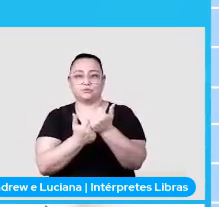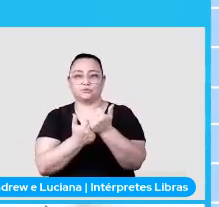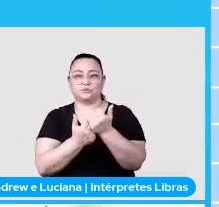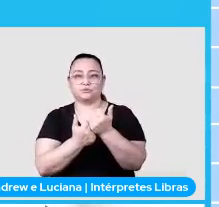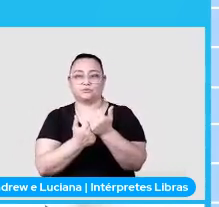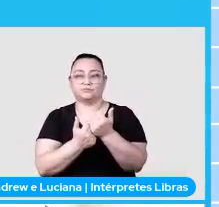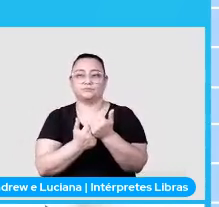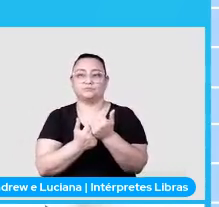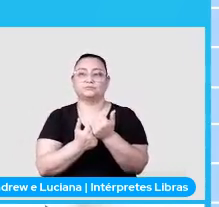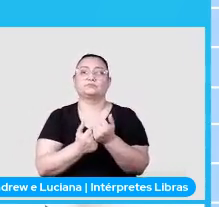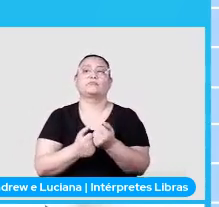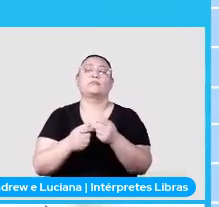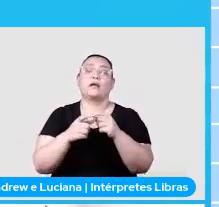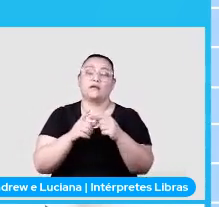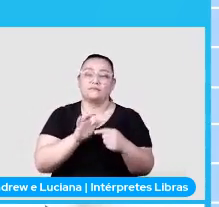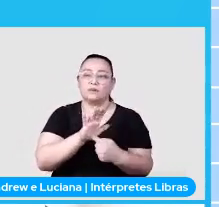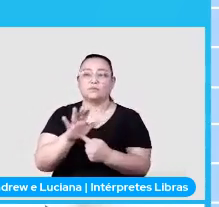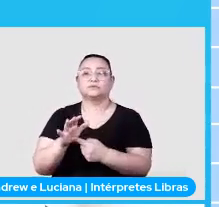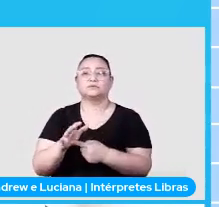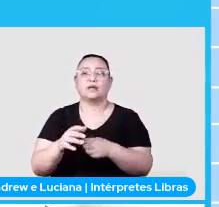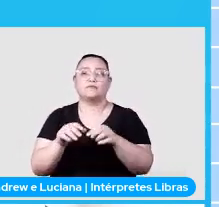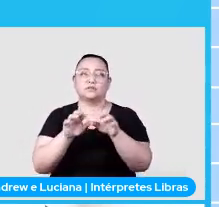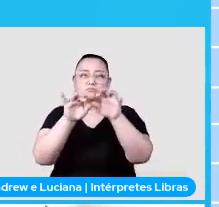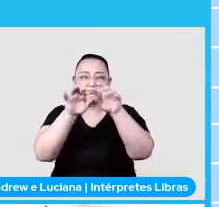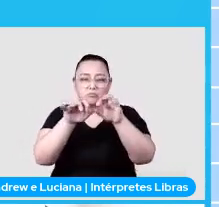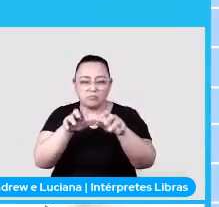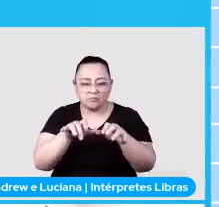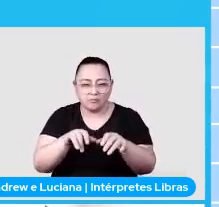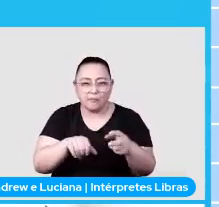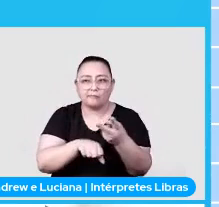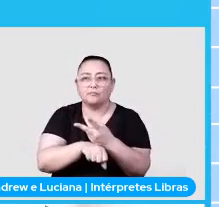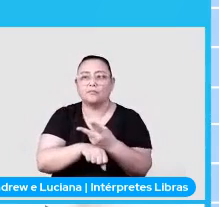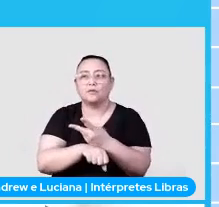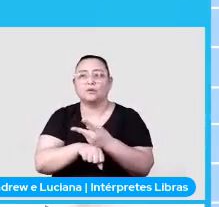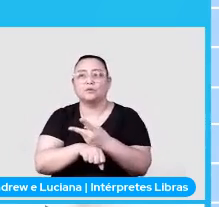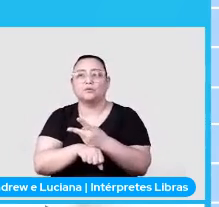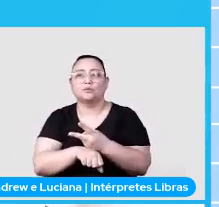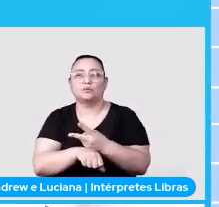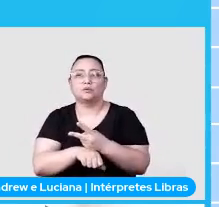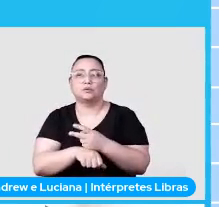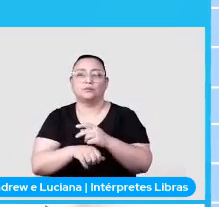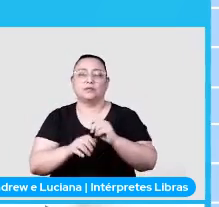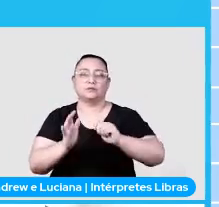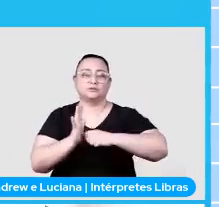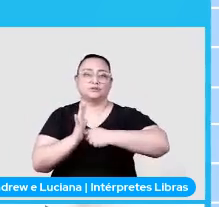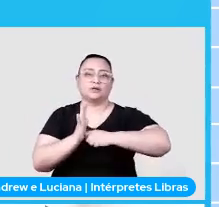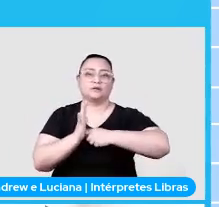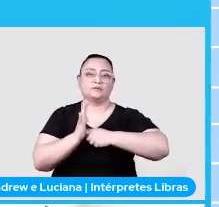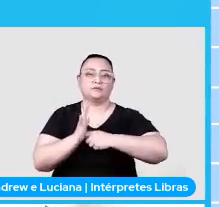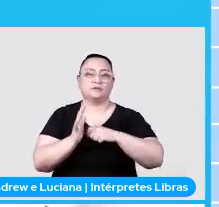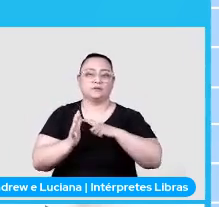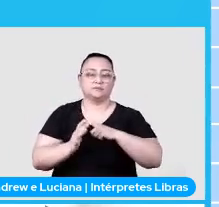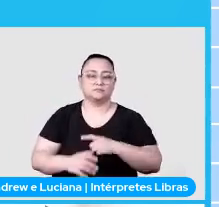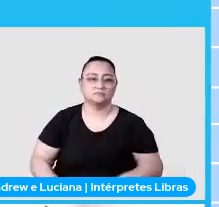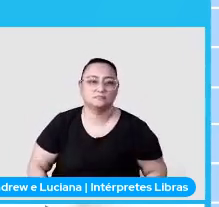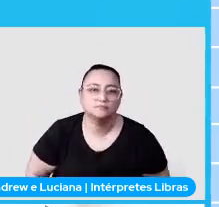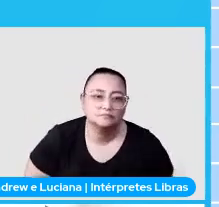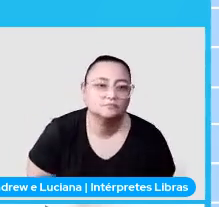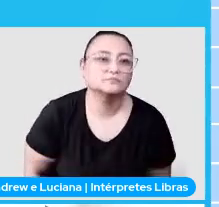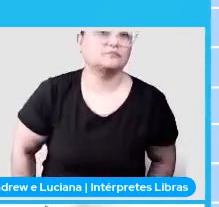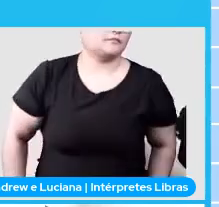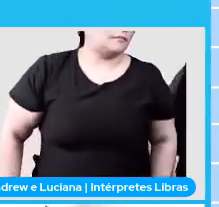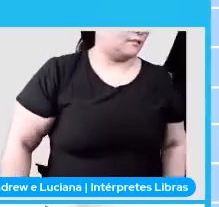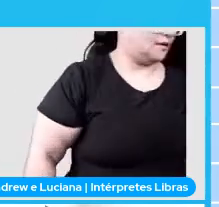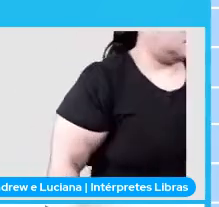e aí ele vai retornar um JSON e você procura pela chave chat que tem o nome do seu bot. E você pega esse